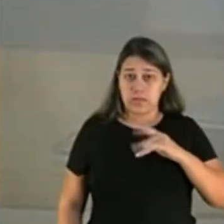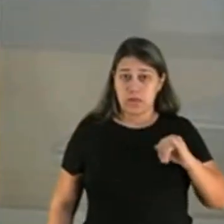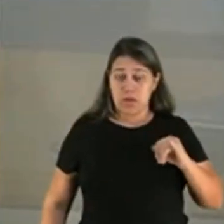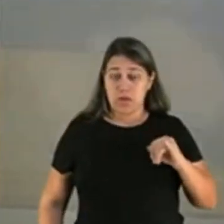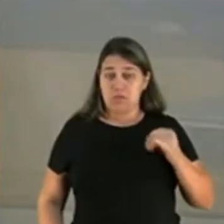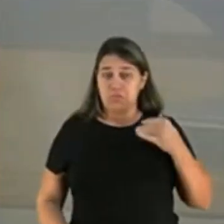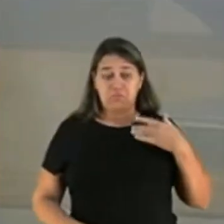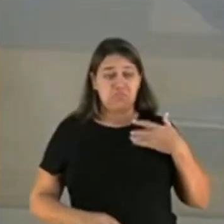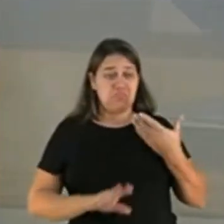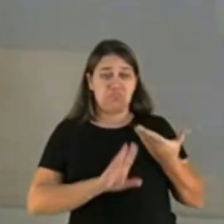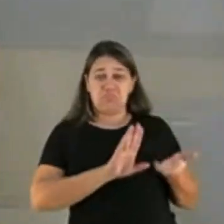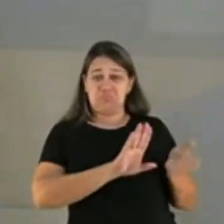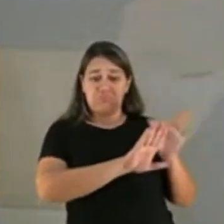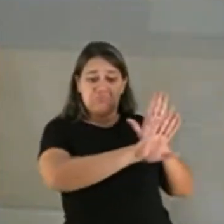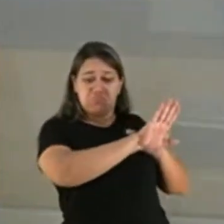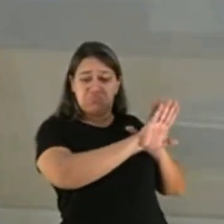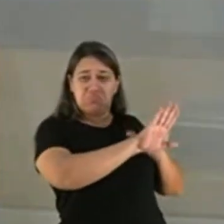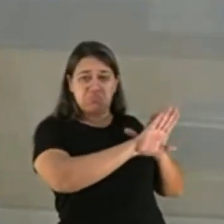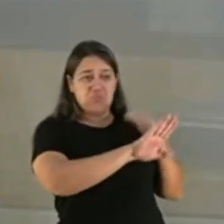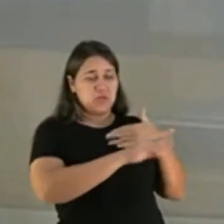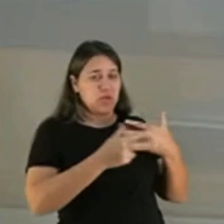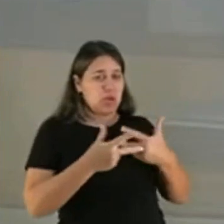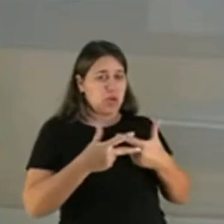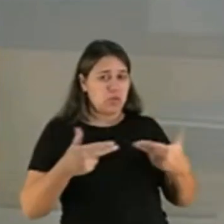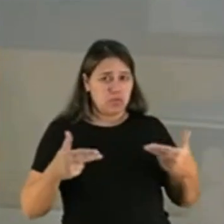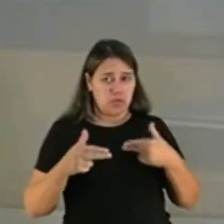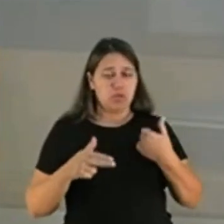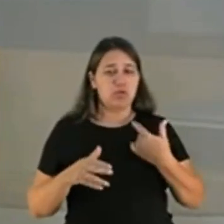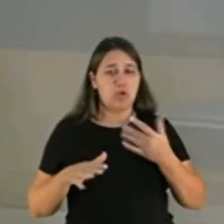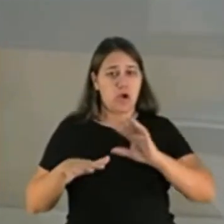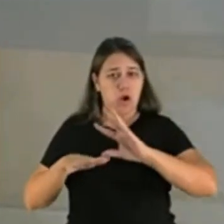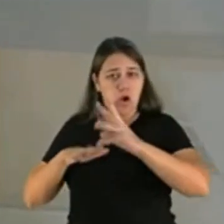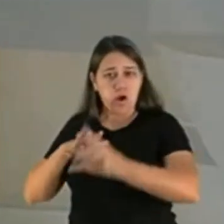para esses escândalos de corrupção.